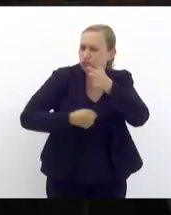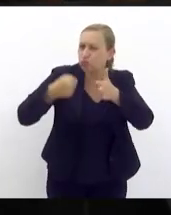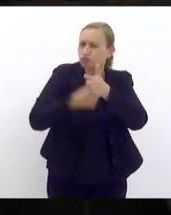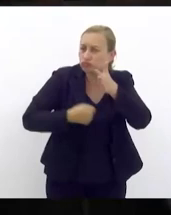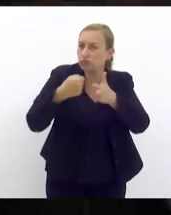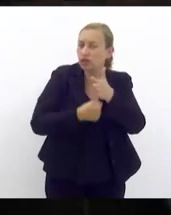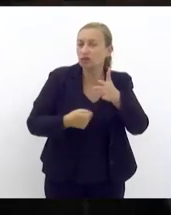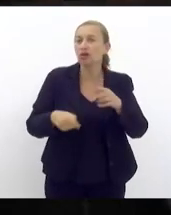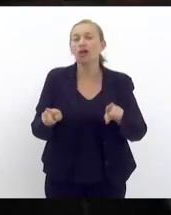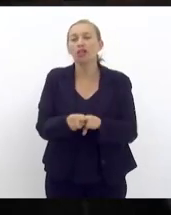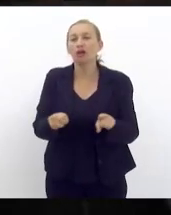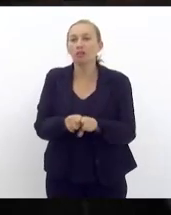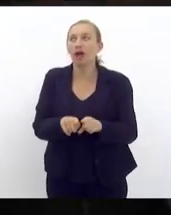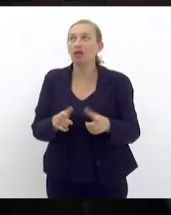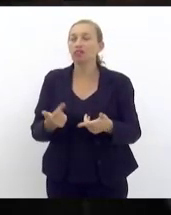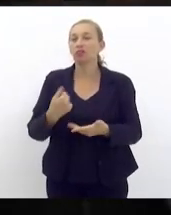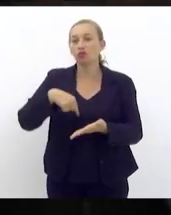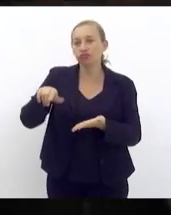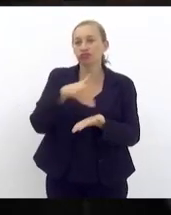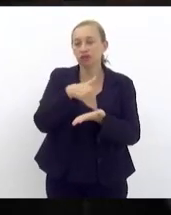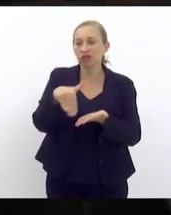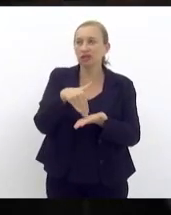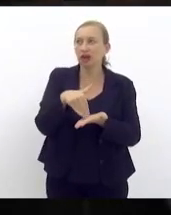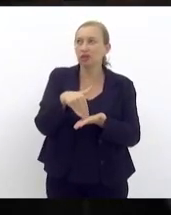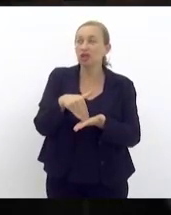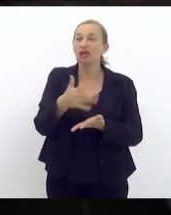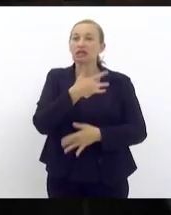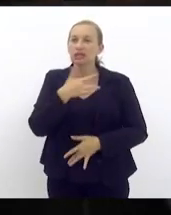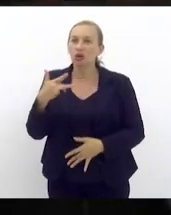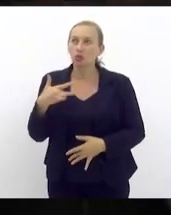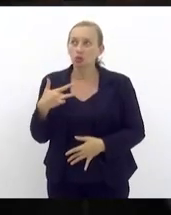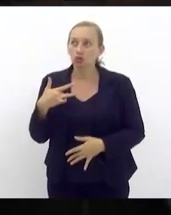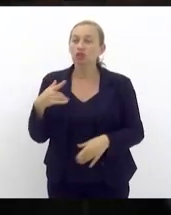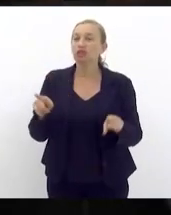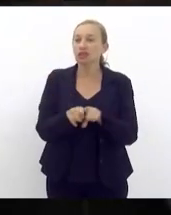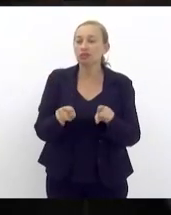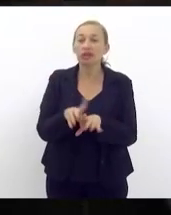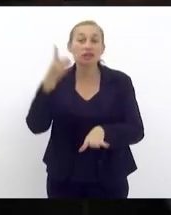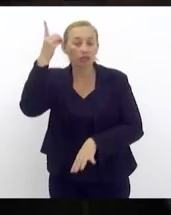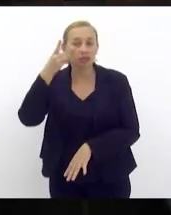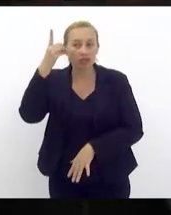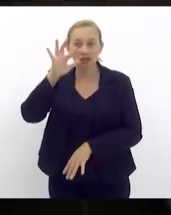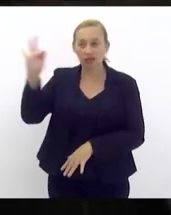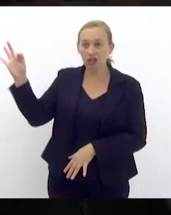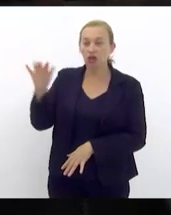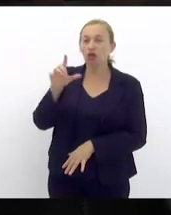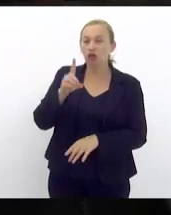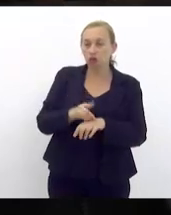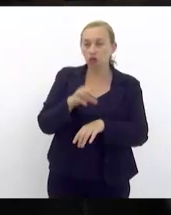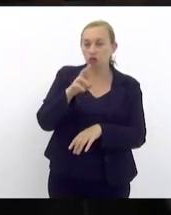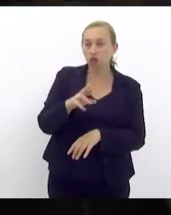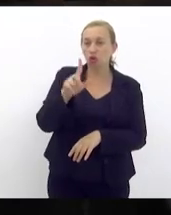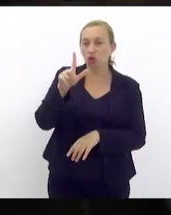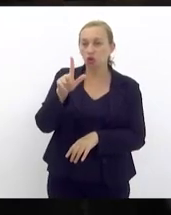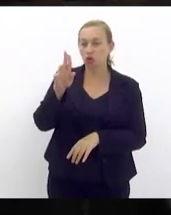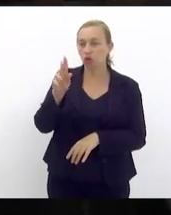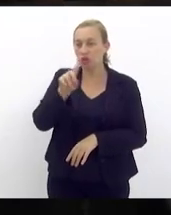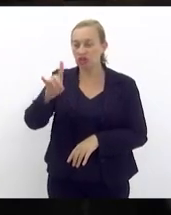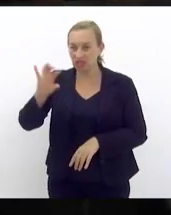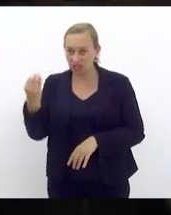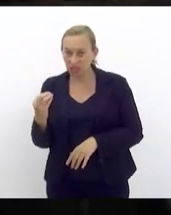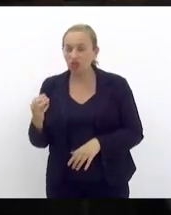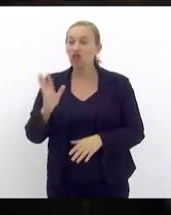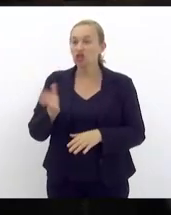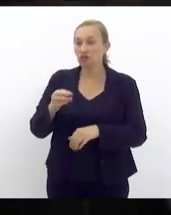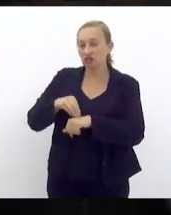delas também eu tive com o secretário de saúde e deputado federal doutor Ruizinho já fiz uma indicação parlamentar